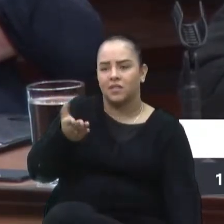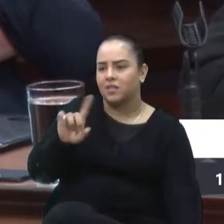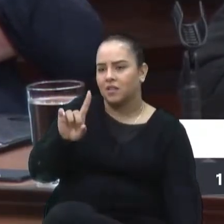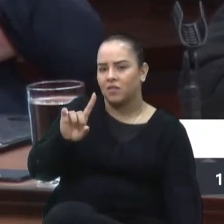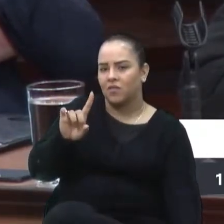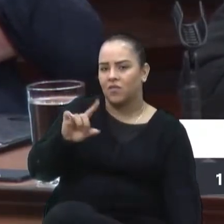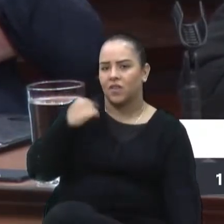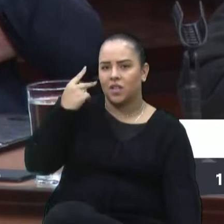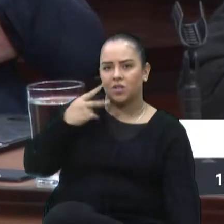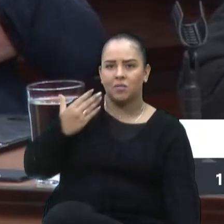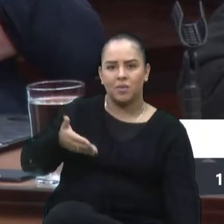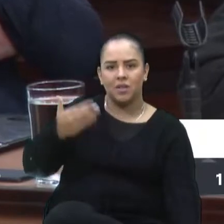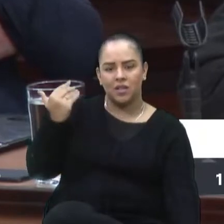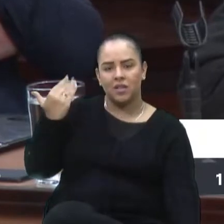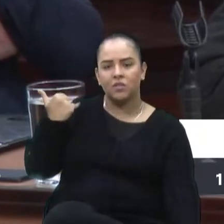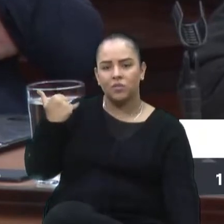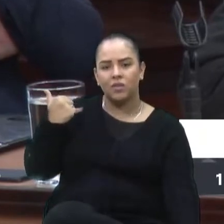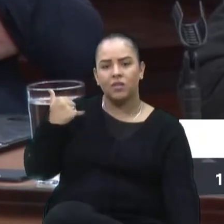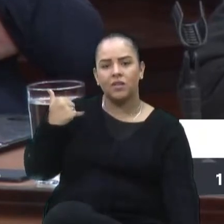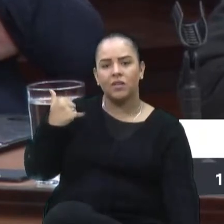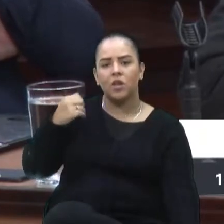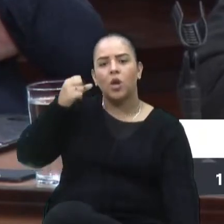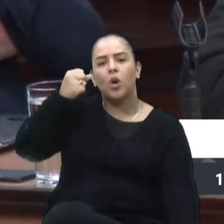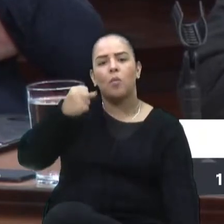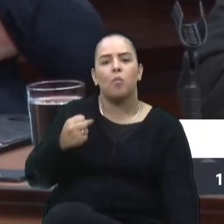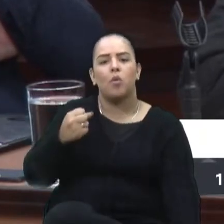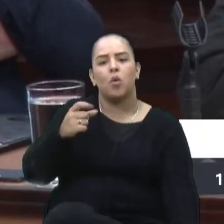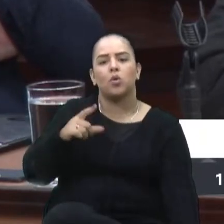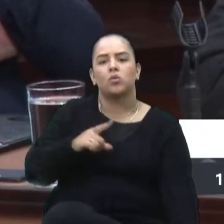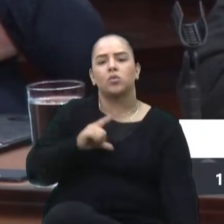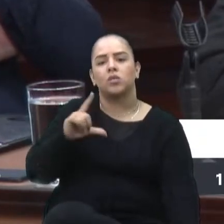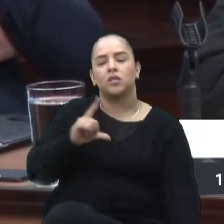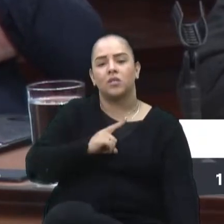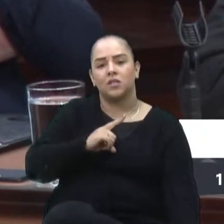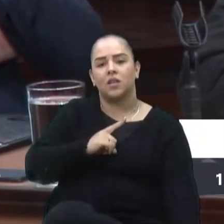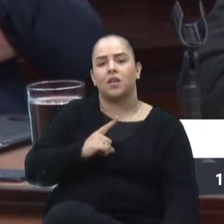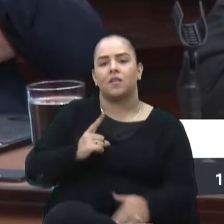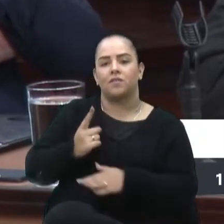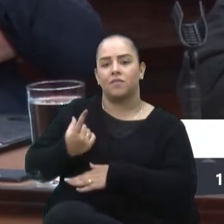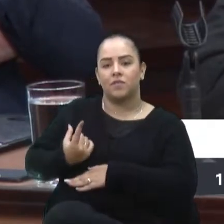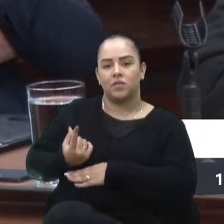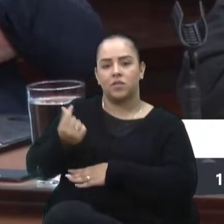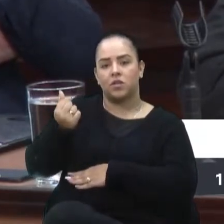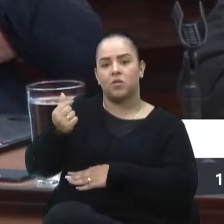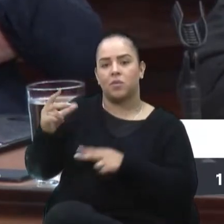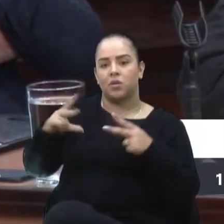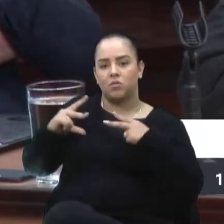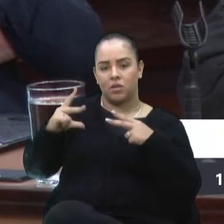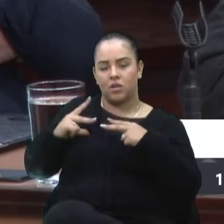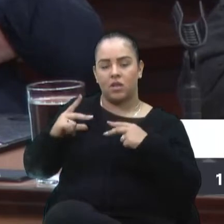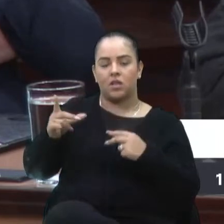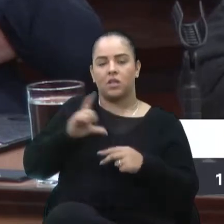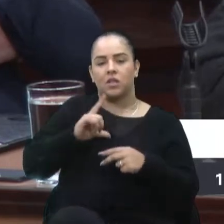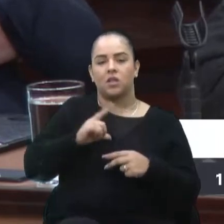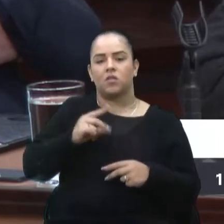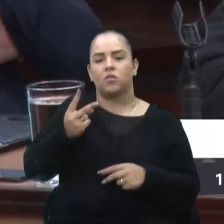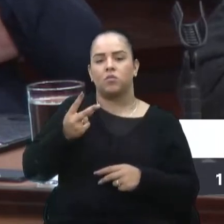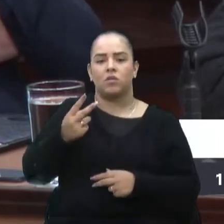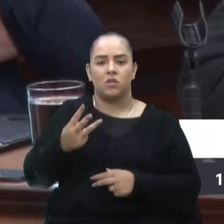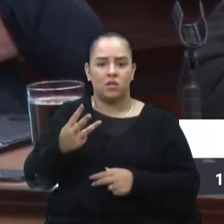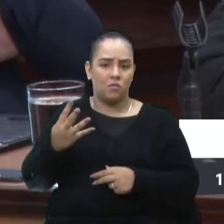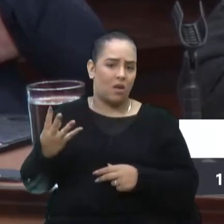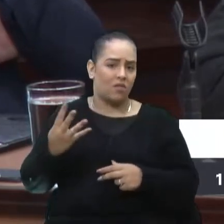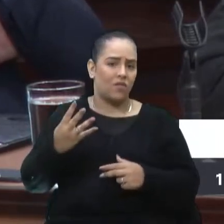na época, né? E ainda era permitido financiamento privado de campanha. Então, tinha alguns, dois, três, quatro vereadores